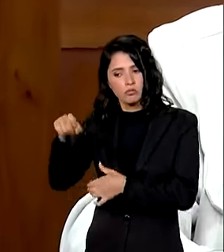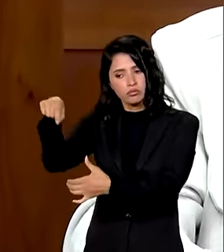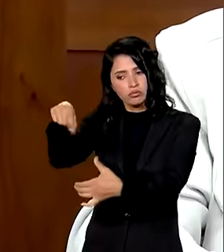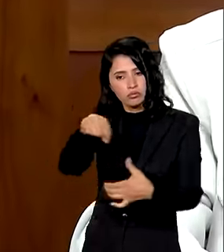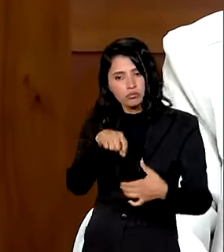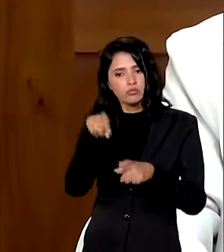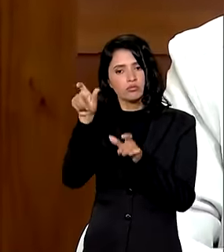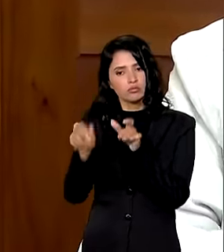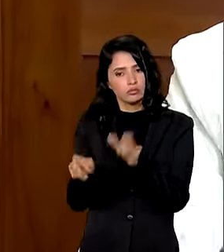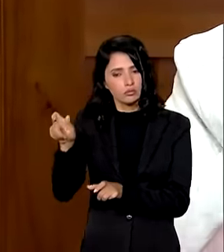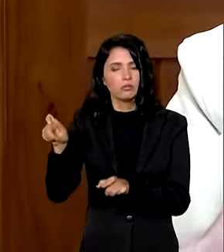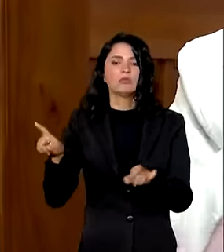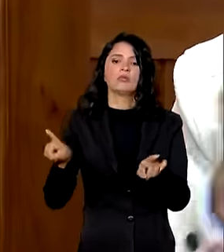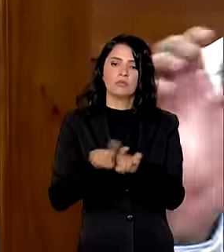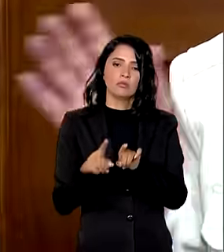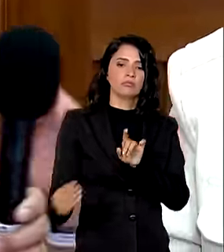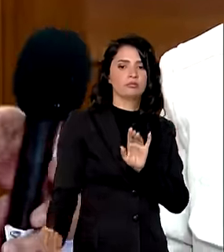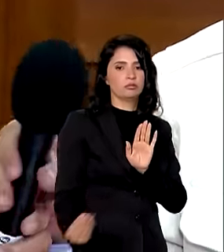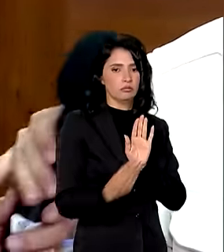entra nessa conta